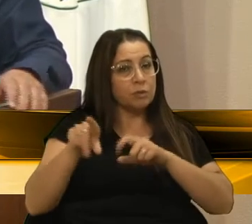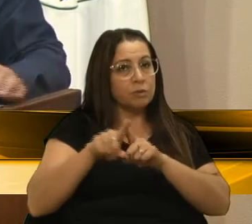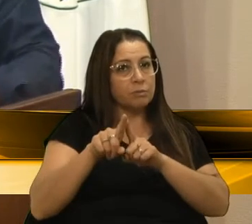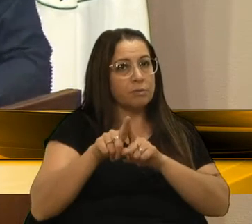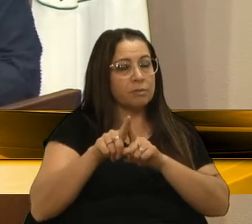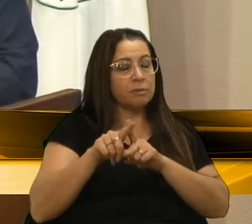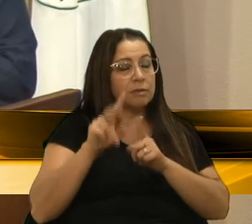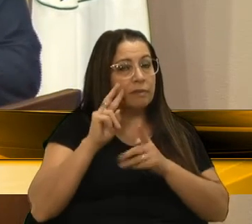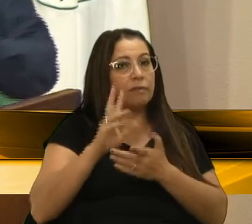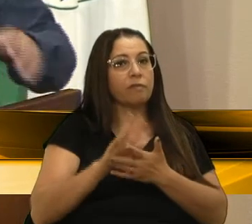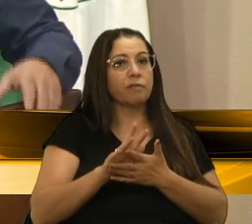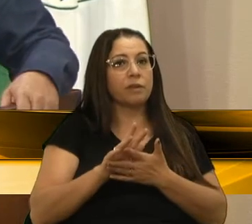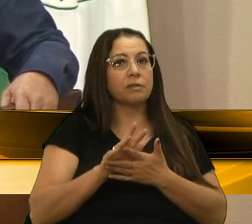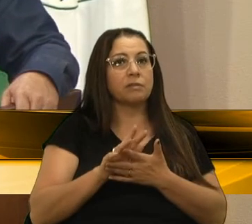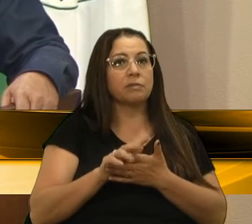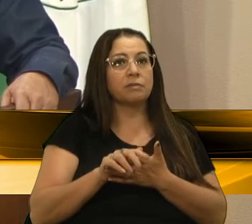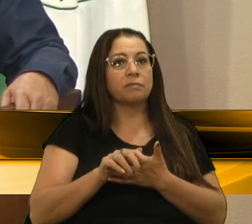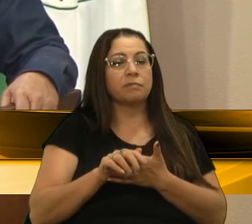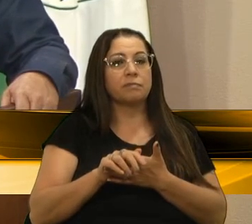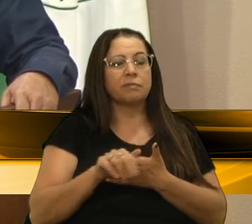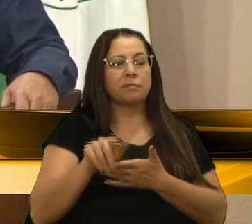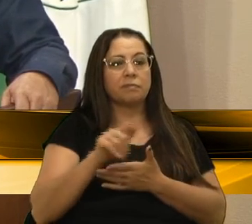então, vejo assim, se deixamos aqui,